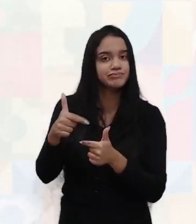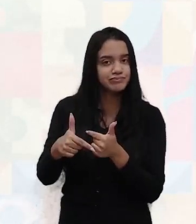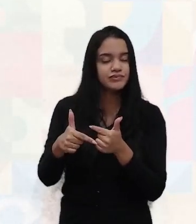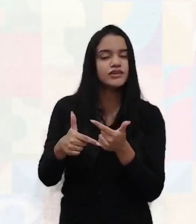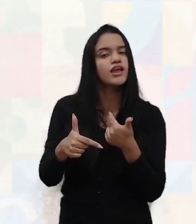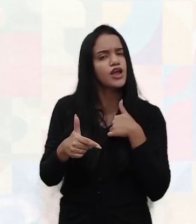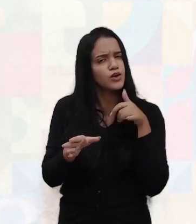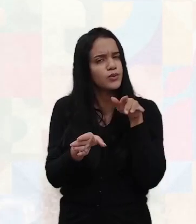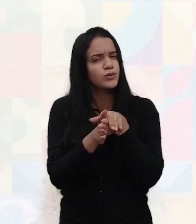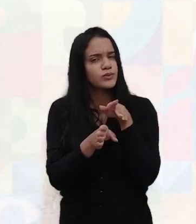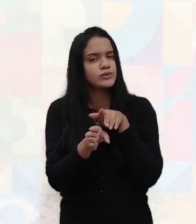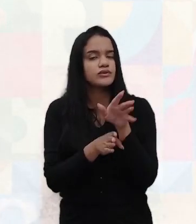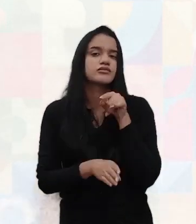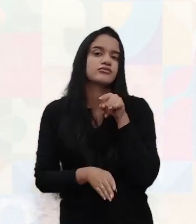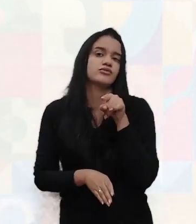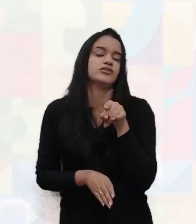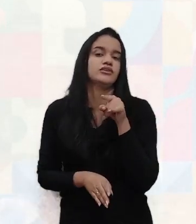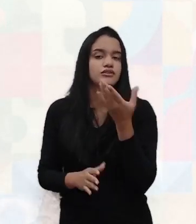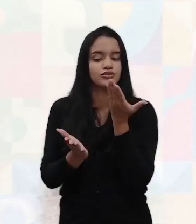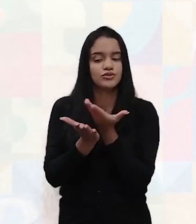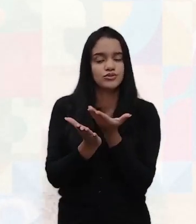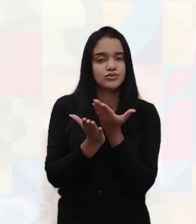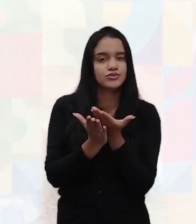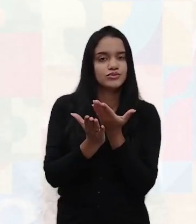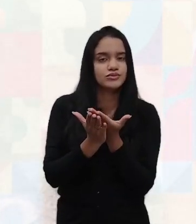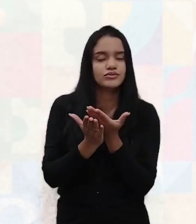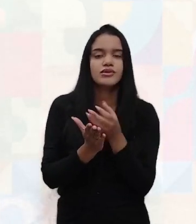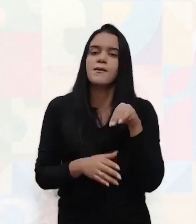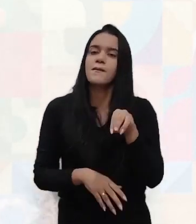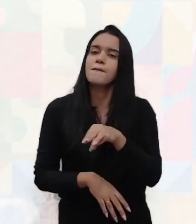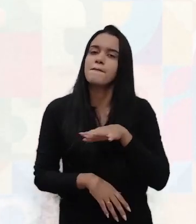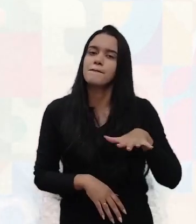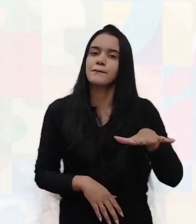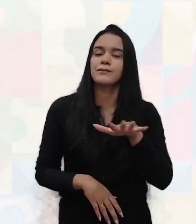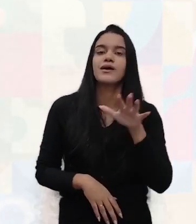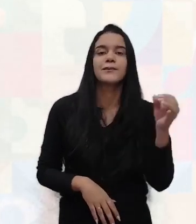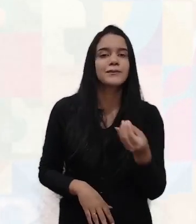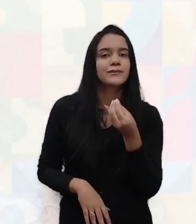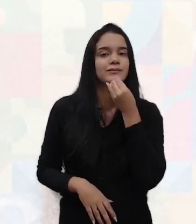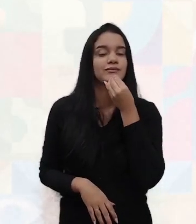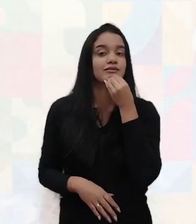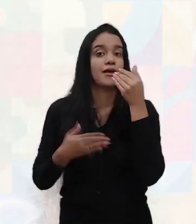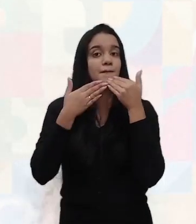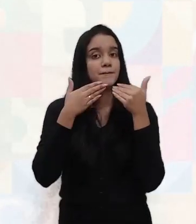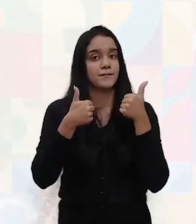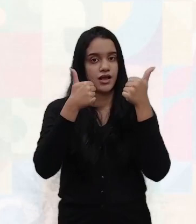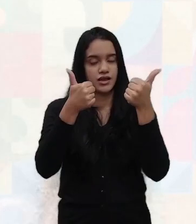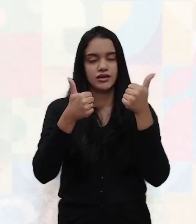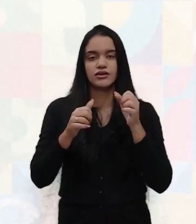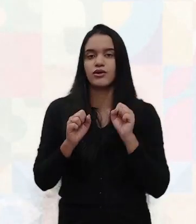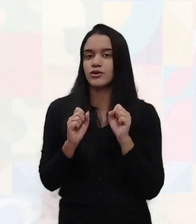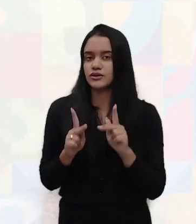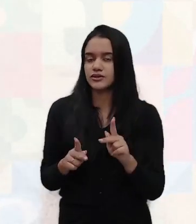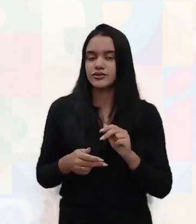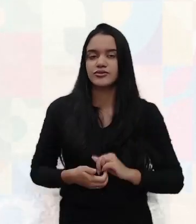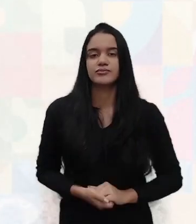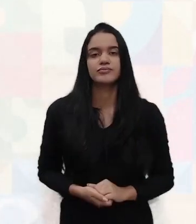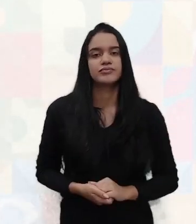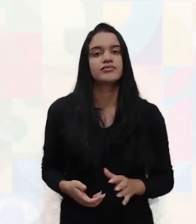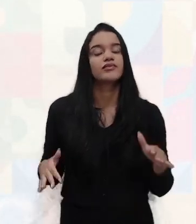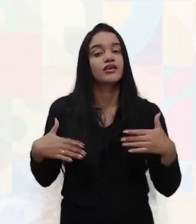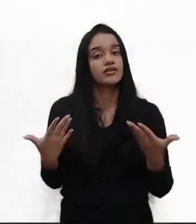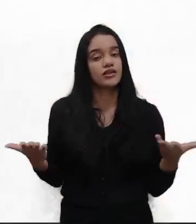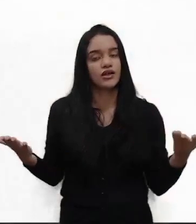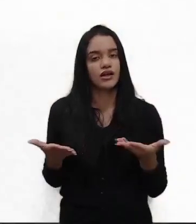eu aconselho você a fazer esse estudo, essa análise de mercado para que você possa aproveitar melhor essa oportunidade, tá bem? Então nós vamos